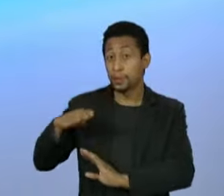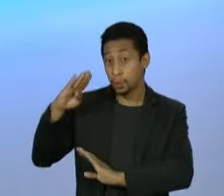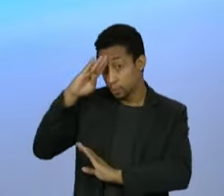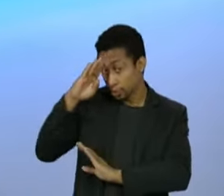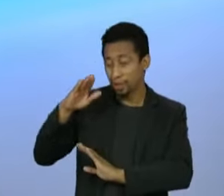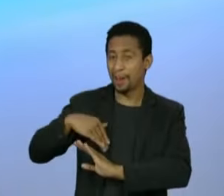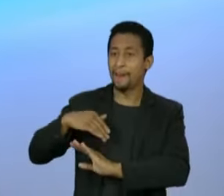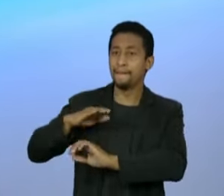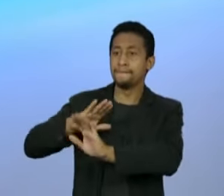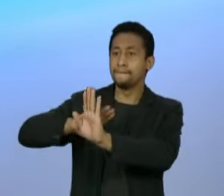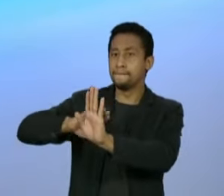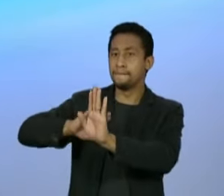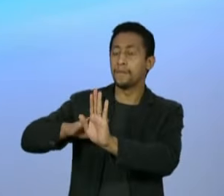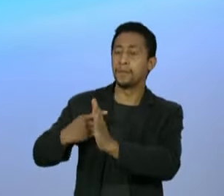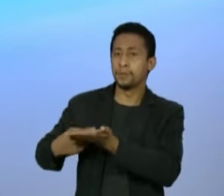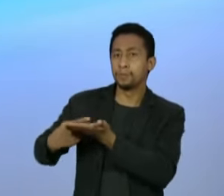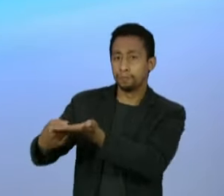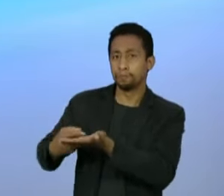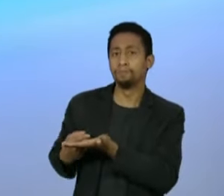por causa do caso Covaxin.